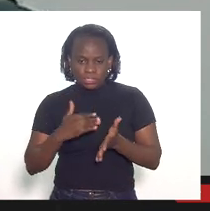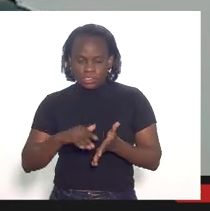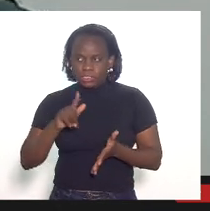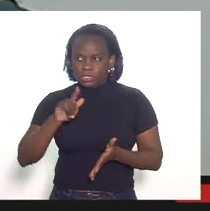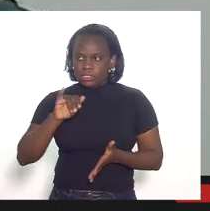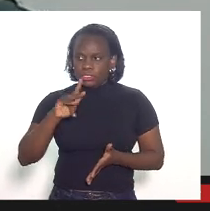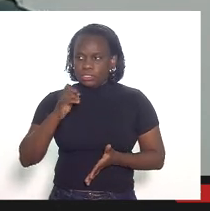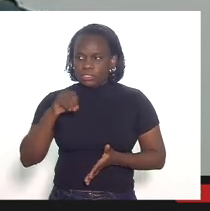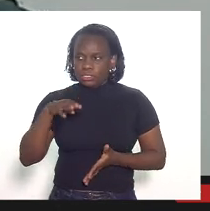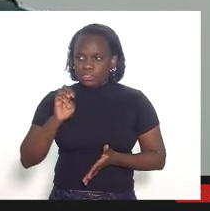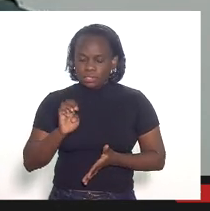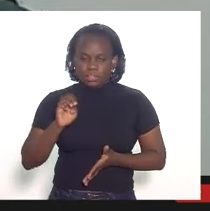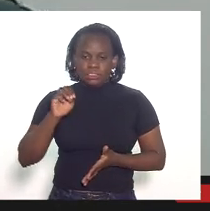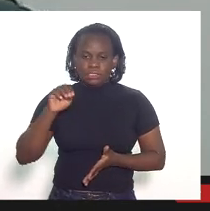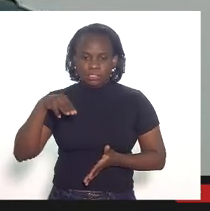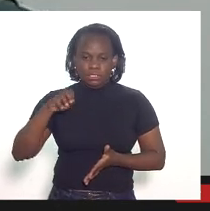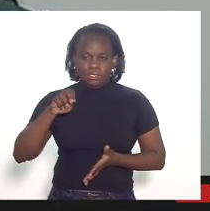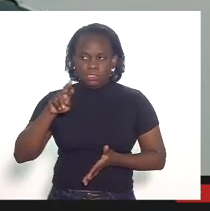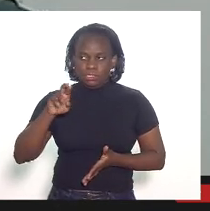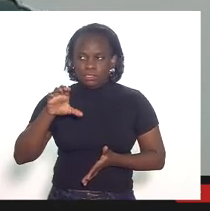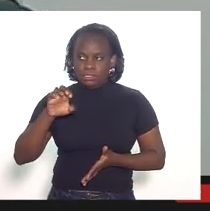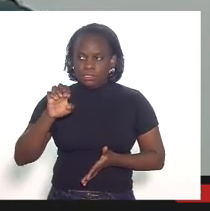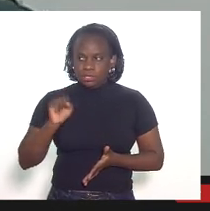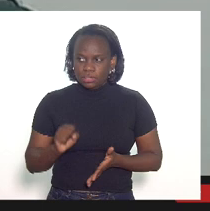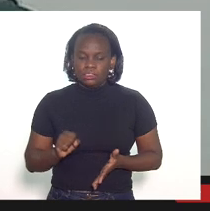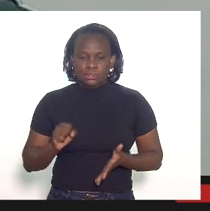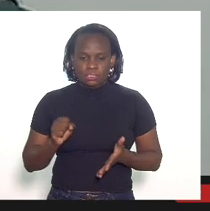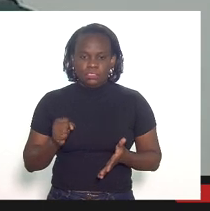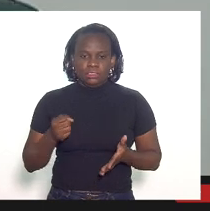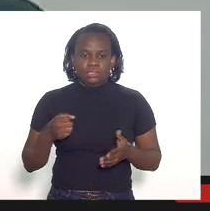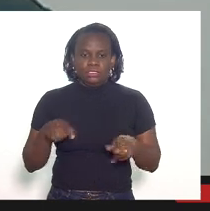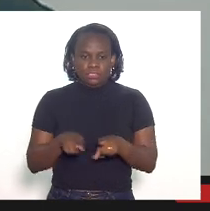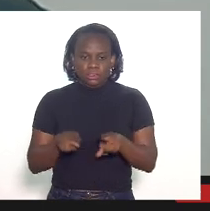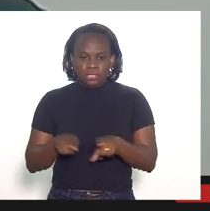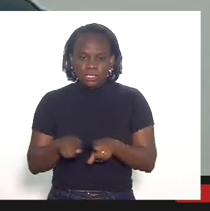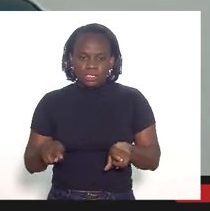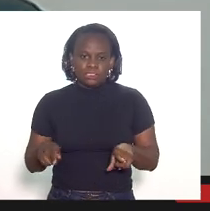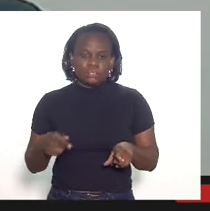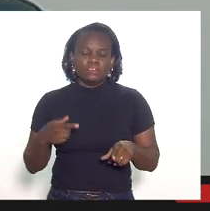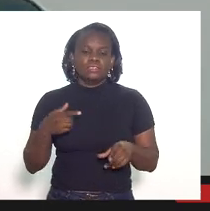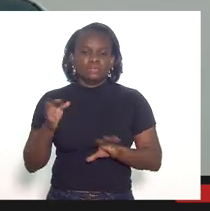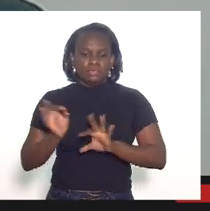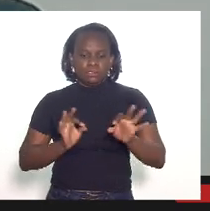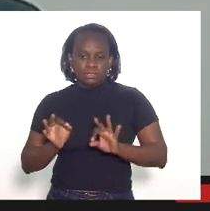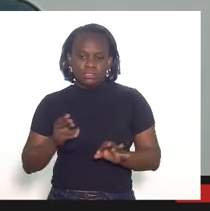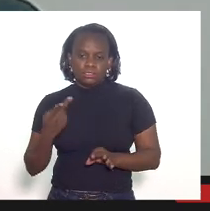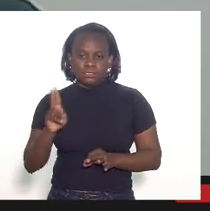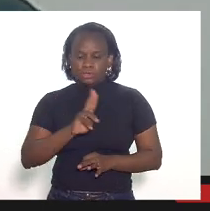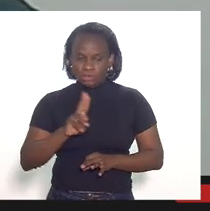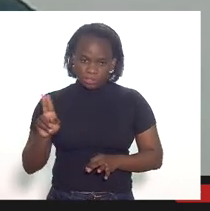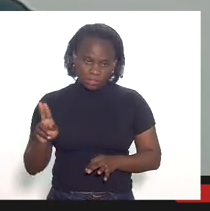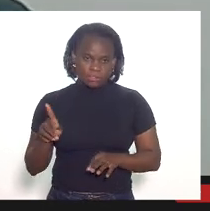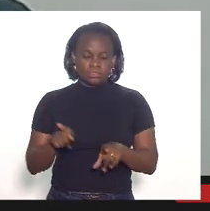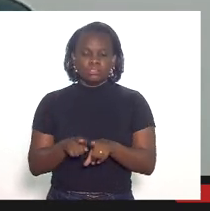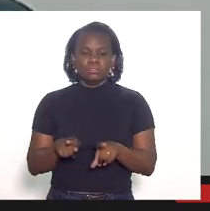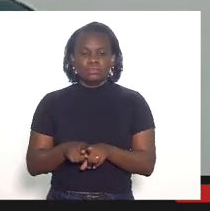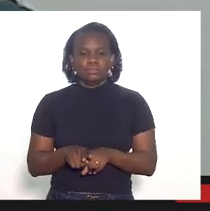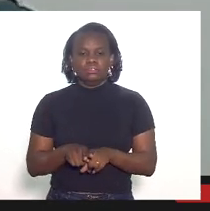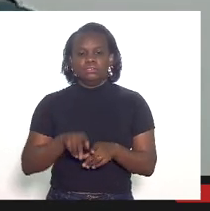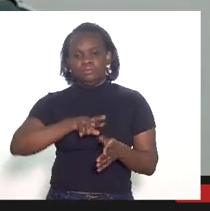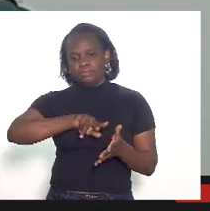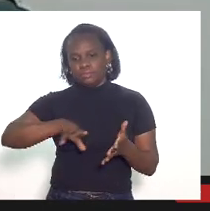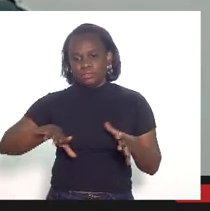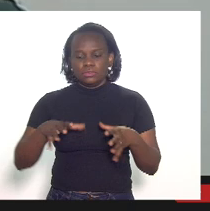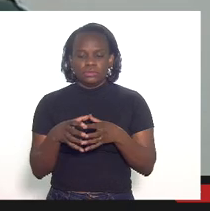parabenizá-lo pela excepcional exposição em seu nome também os demais